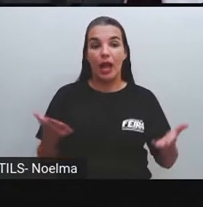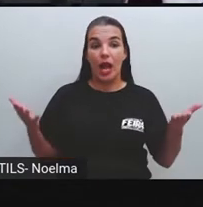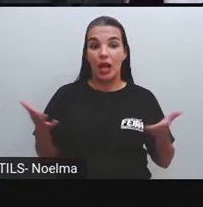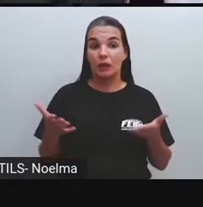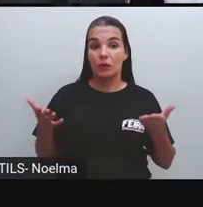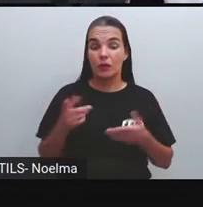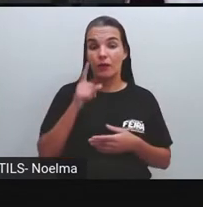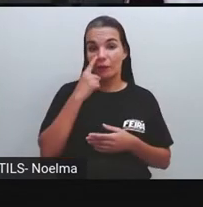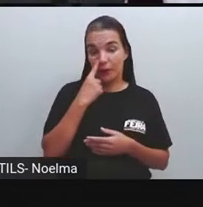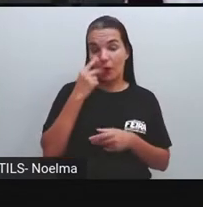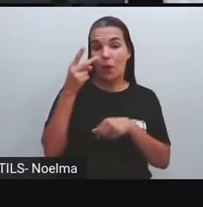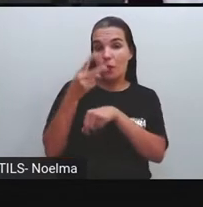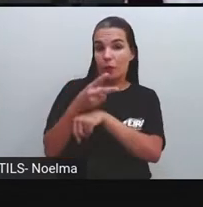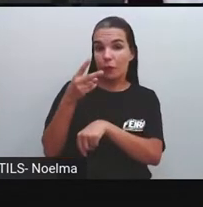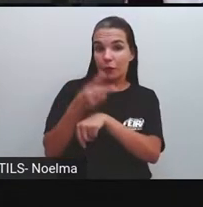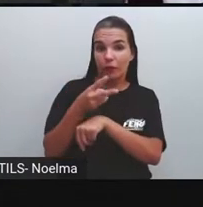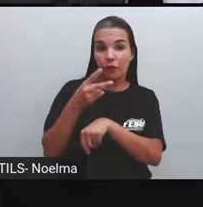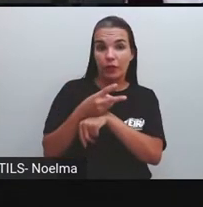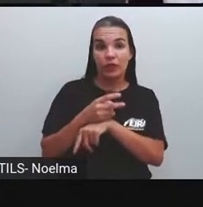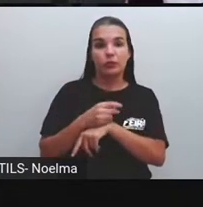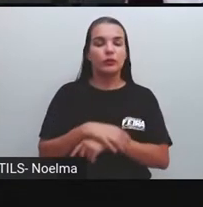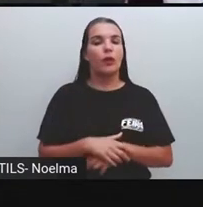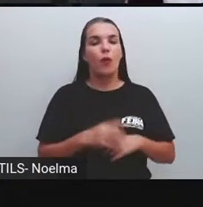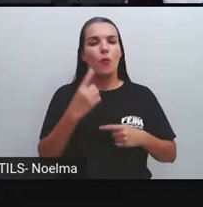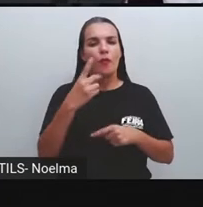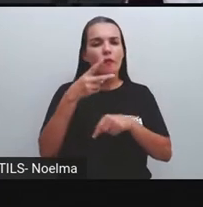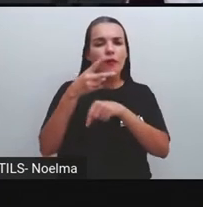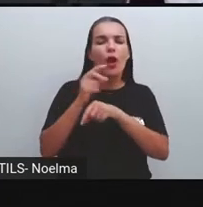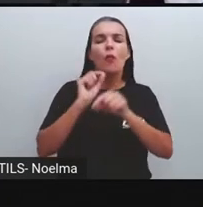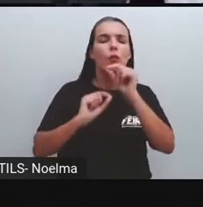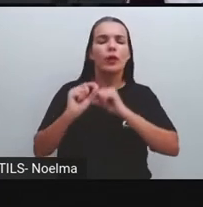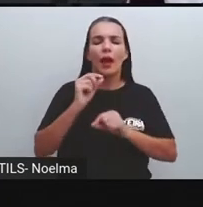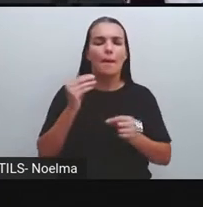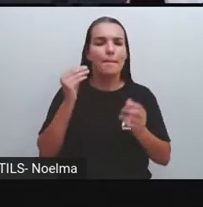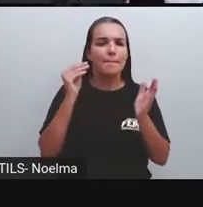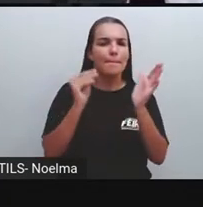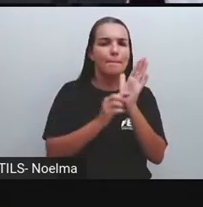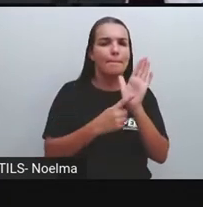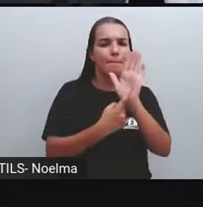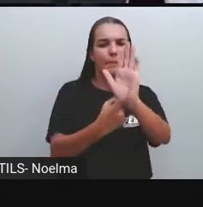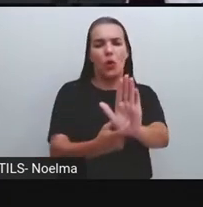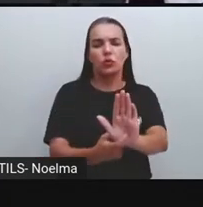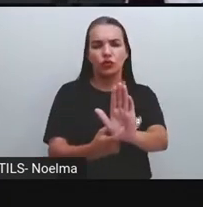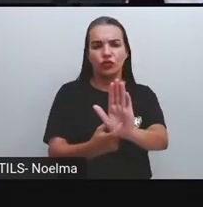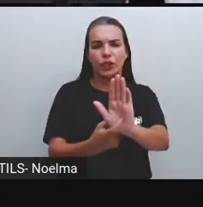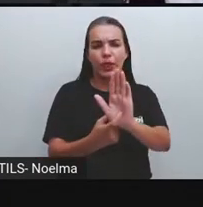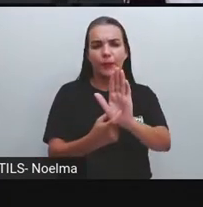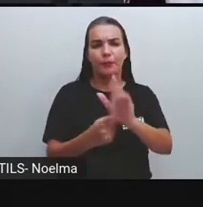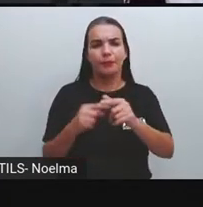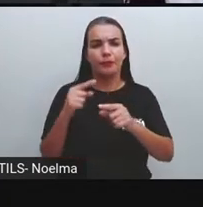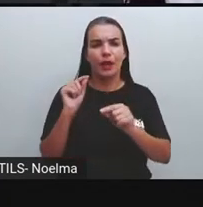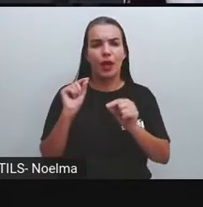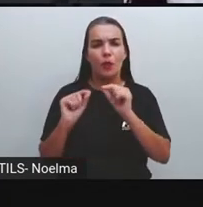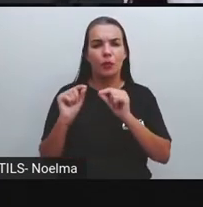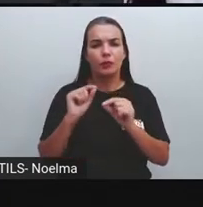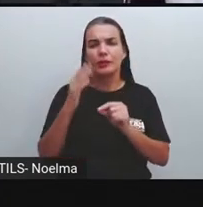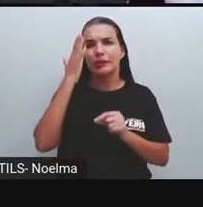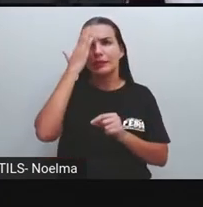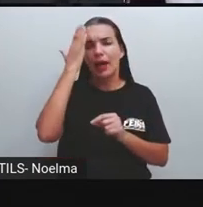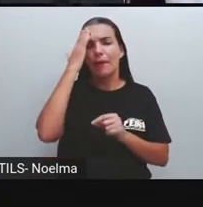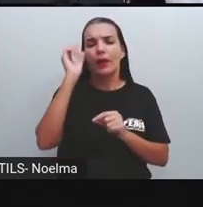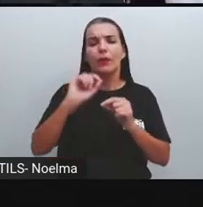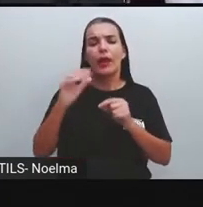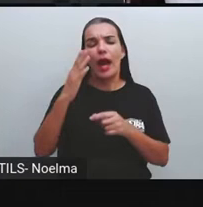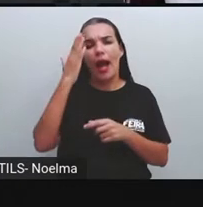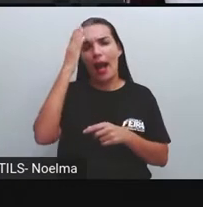Para isso, eu vou trazer aqui para vocês um vídeo, onde nós vamos saber, aprender